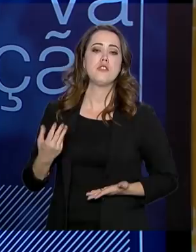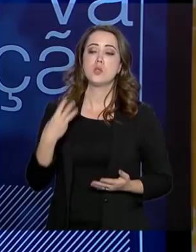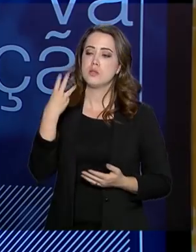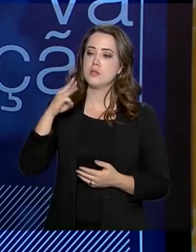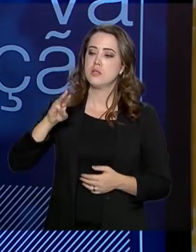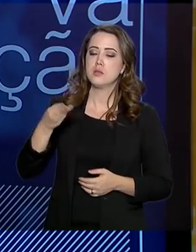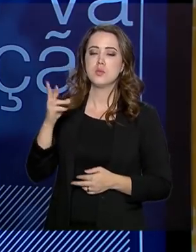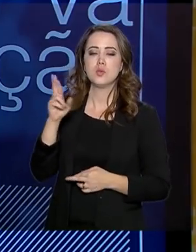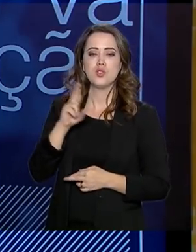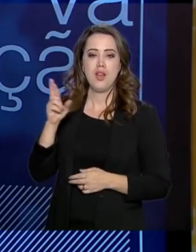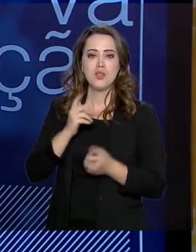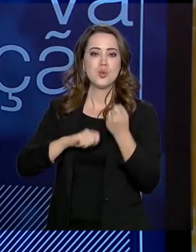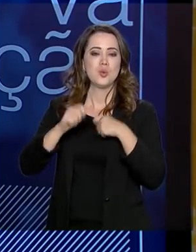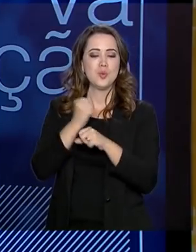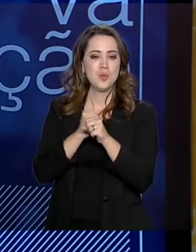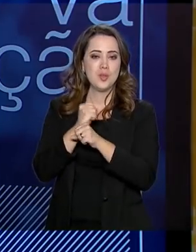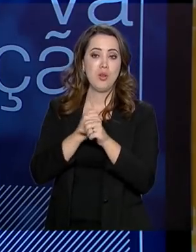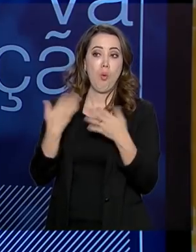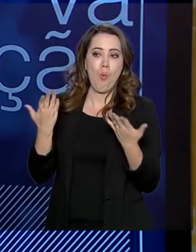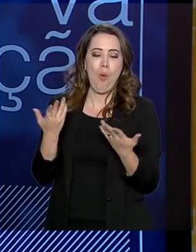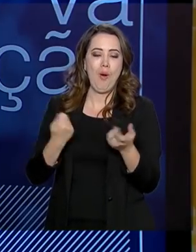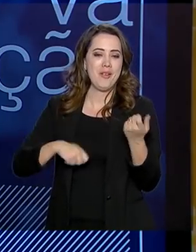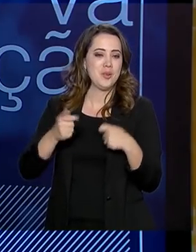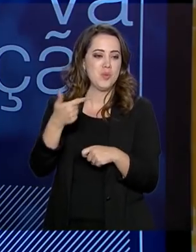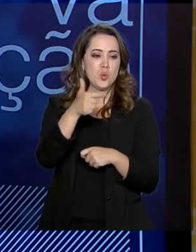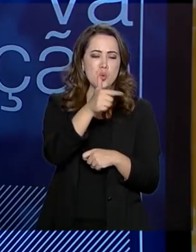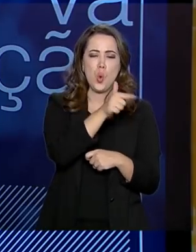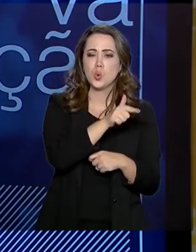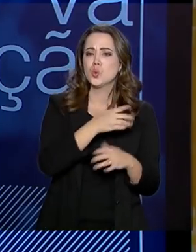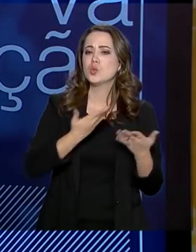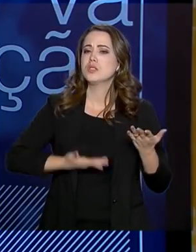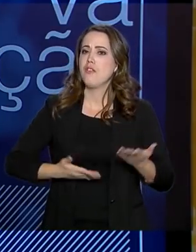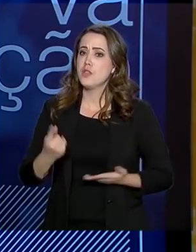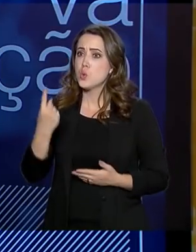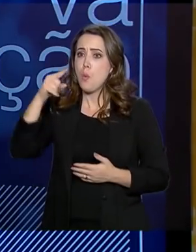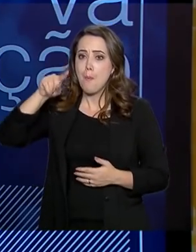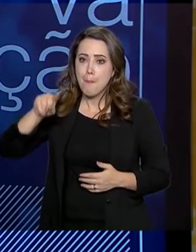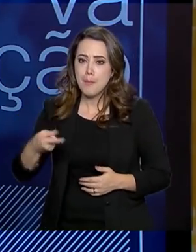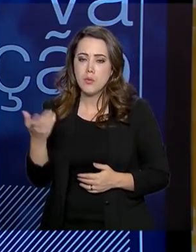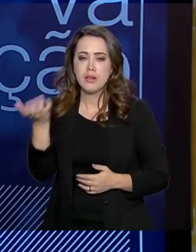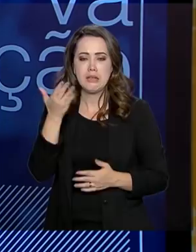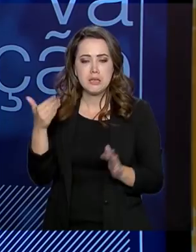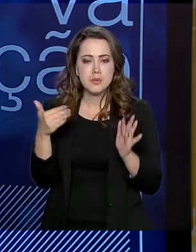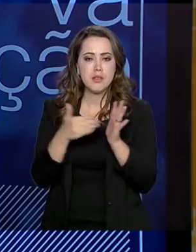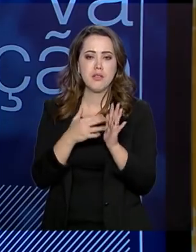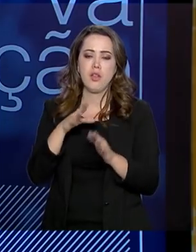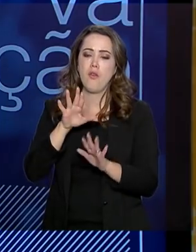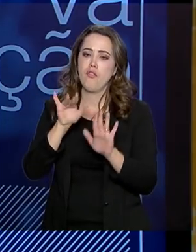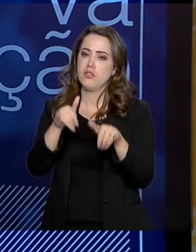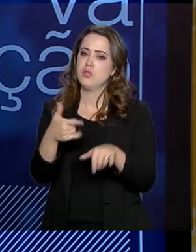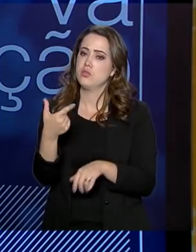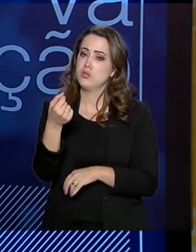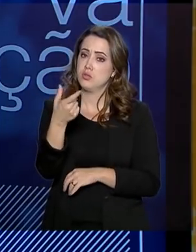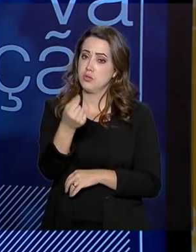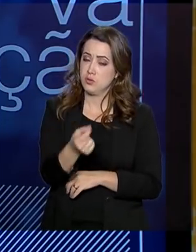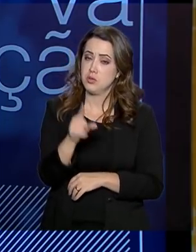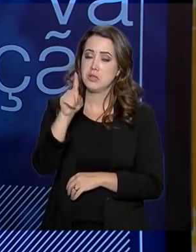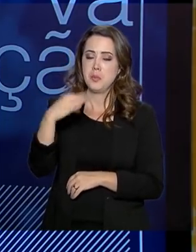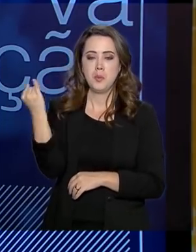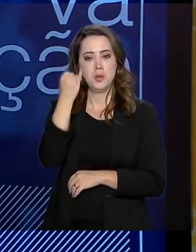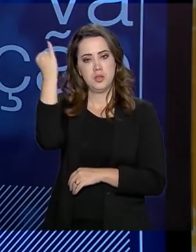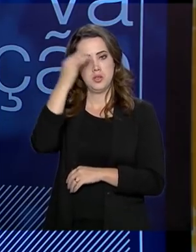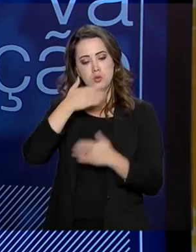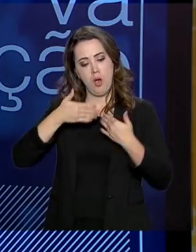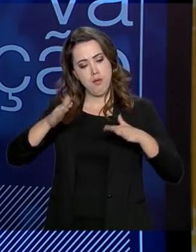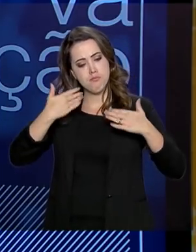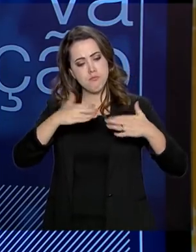ano, qual o tamanho da economia que faremos para esses mil serviços que planejamos até o final de 2020? É transformador, vai abrir muito espaço